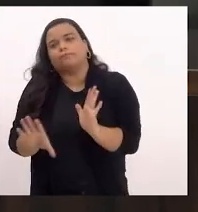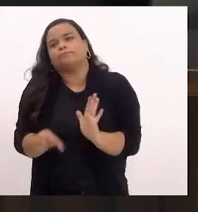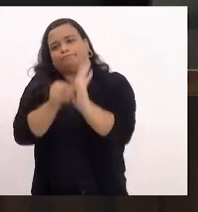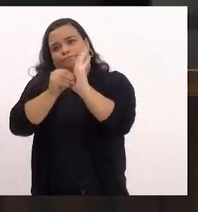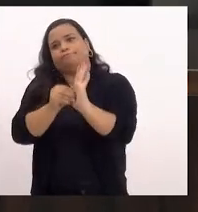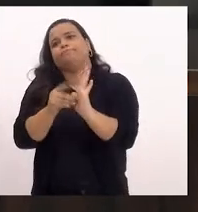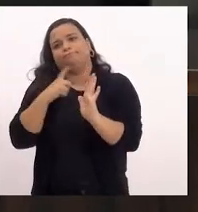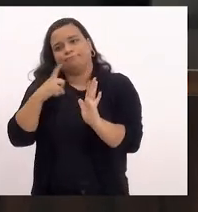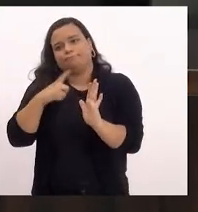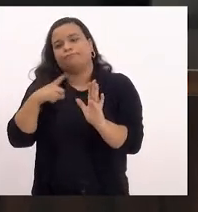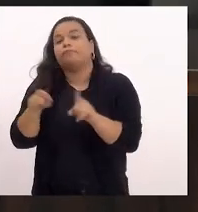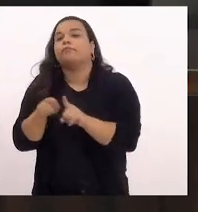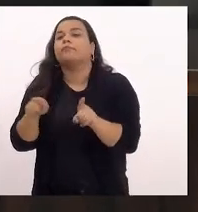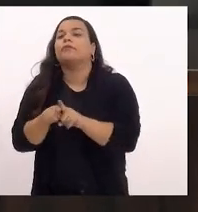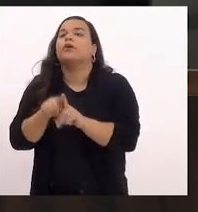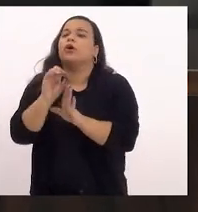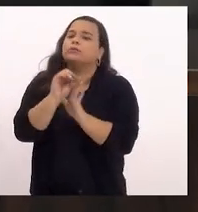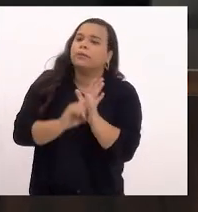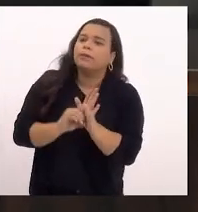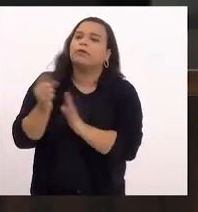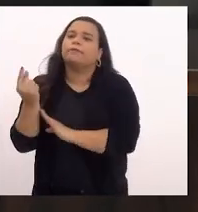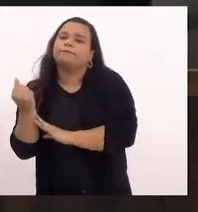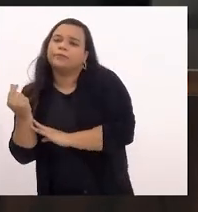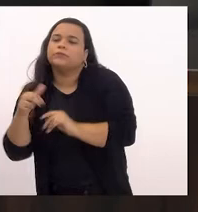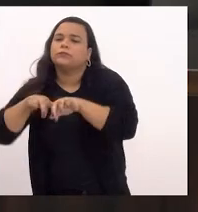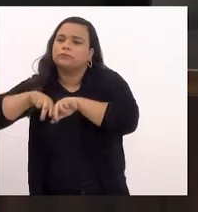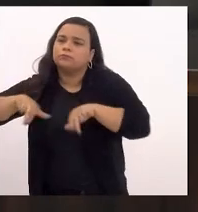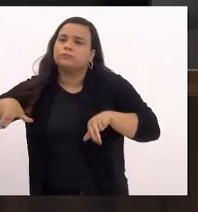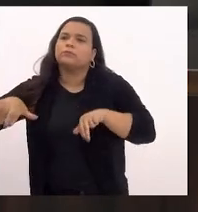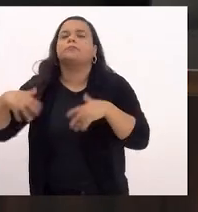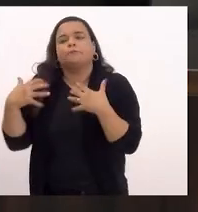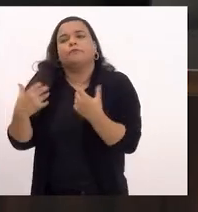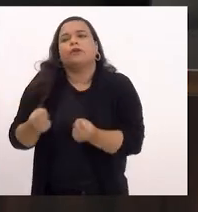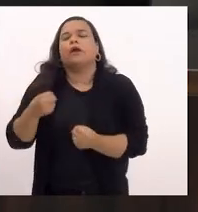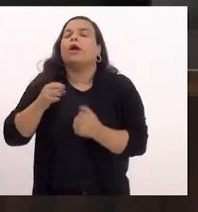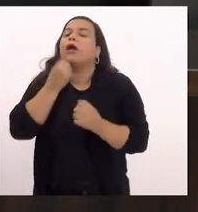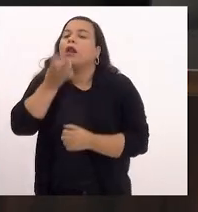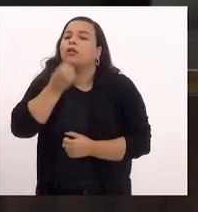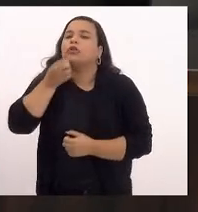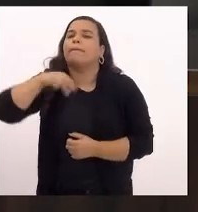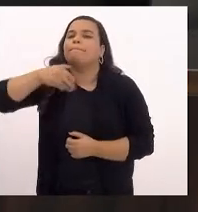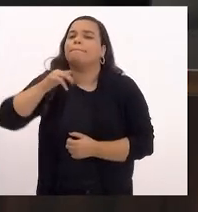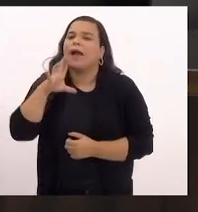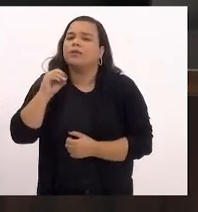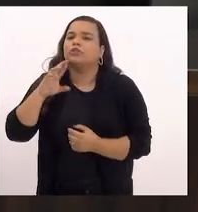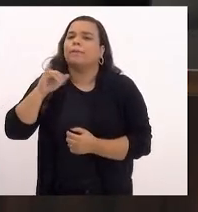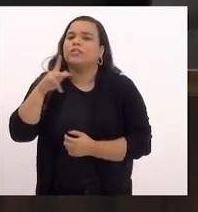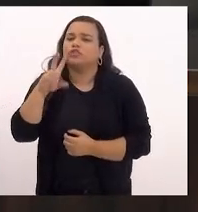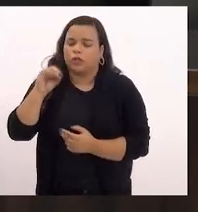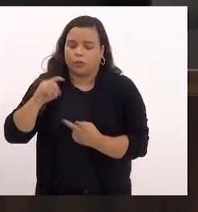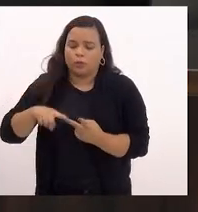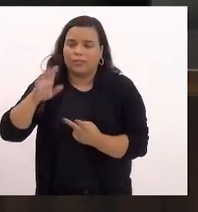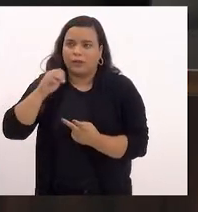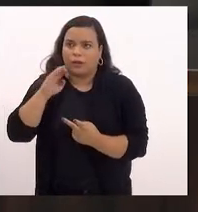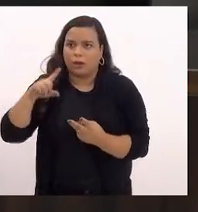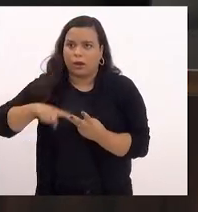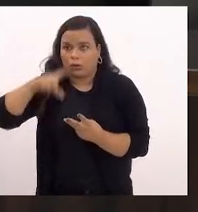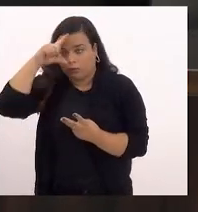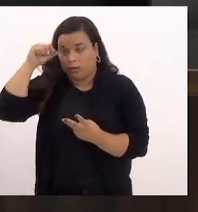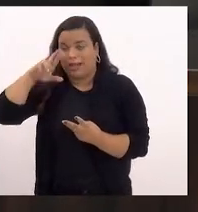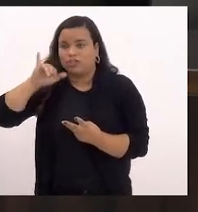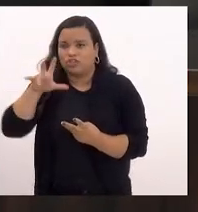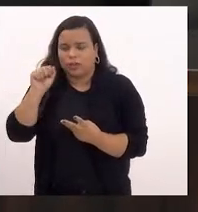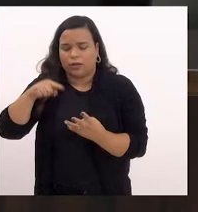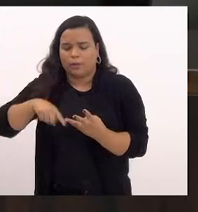Orçamento, finanças, fiscalização financeira e controle, favorável. Relatores, deputados Márcio Pacheco, Daniel Librelon, enfermeira Rejane, Marta Rocha,